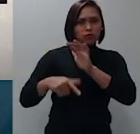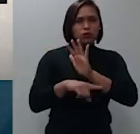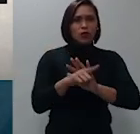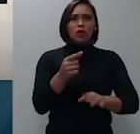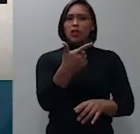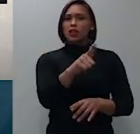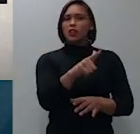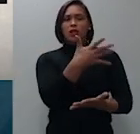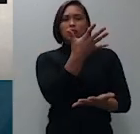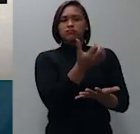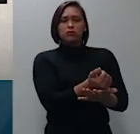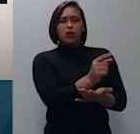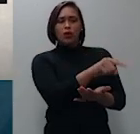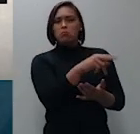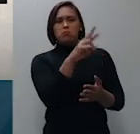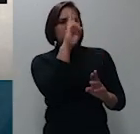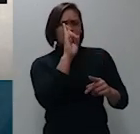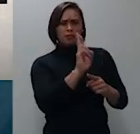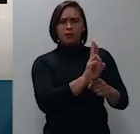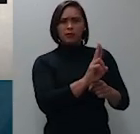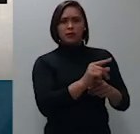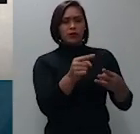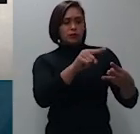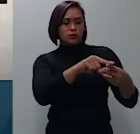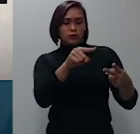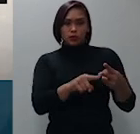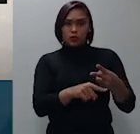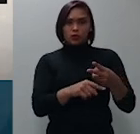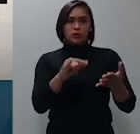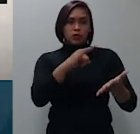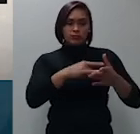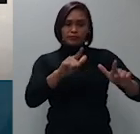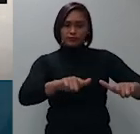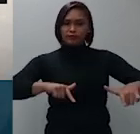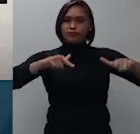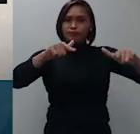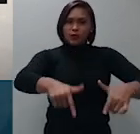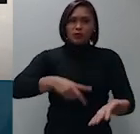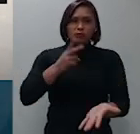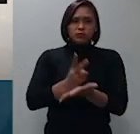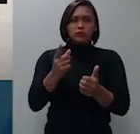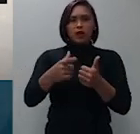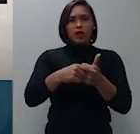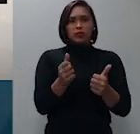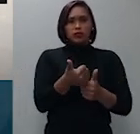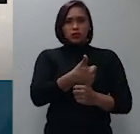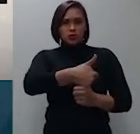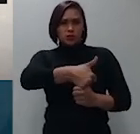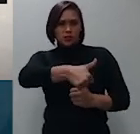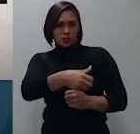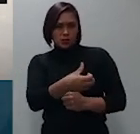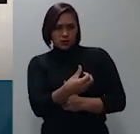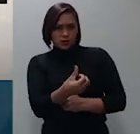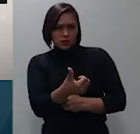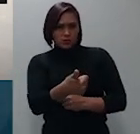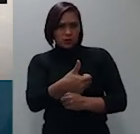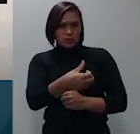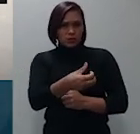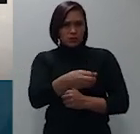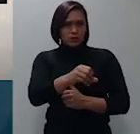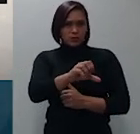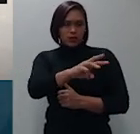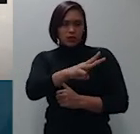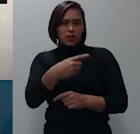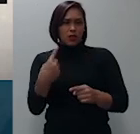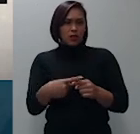ponto dois o diploma civil elenca o artigo no artigo 1693 as hipóteses nas quais os bens serão